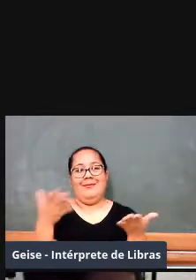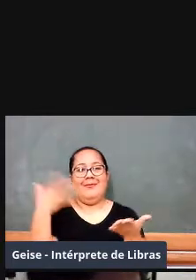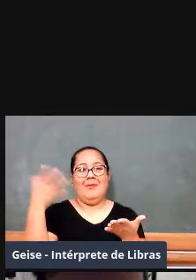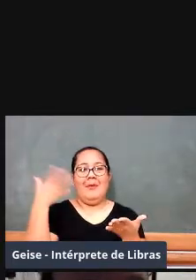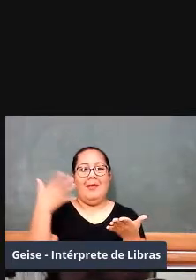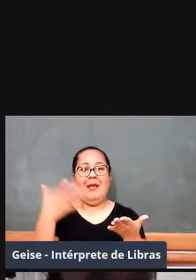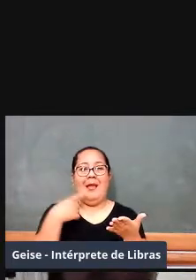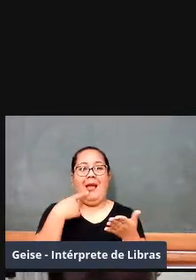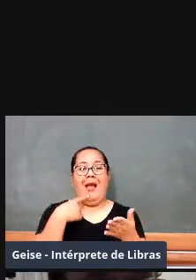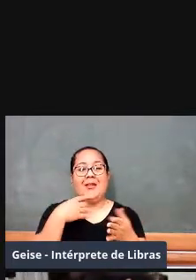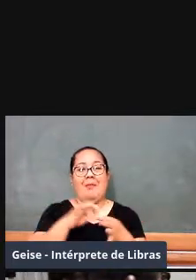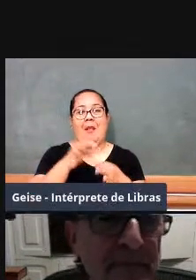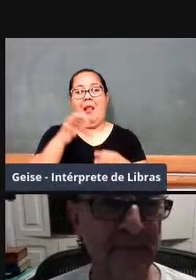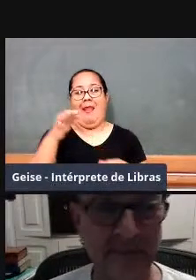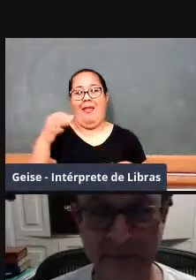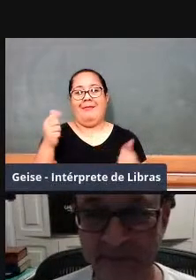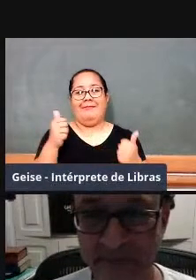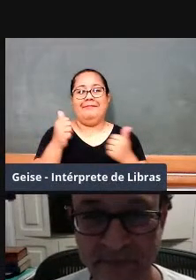que me estendi até demais,